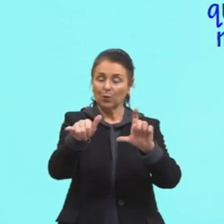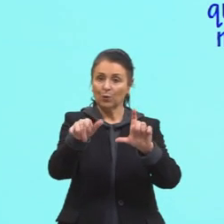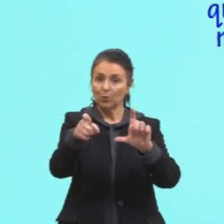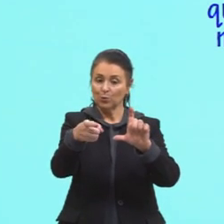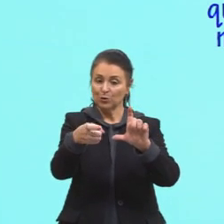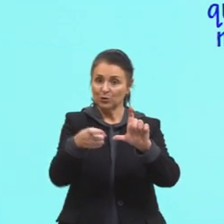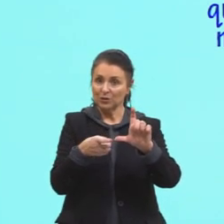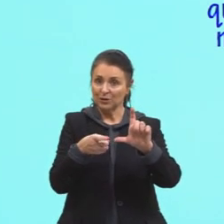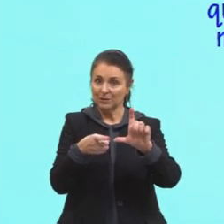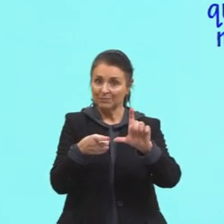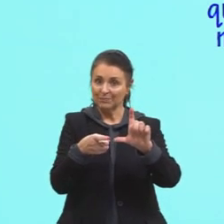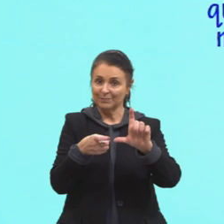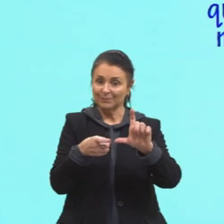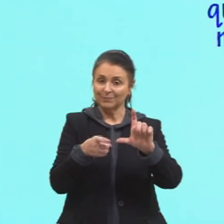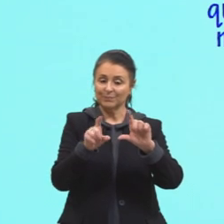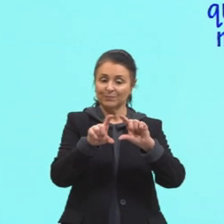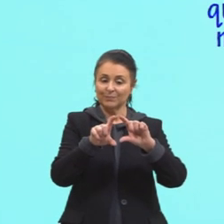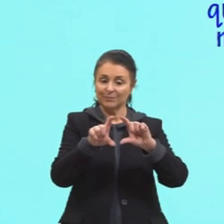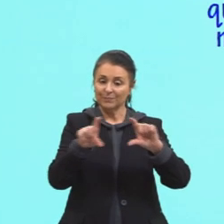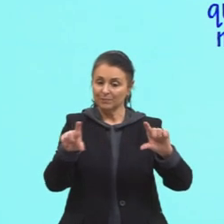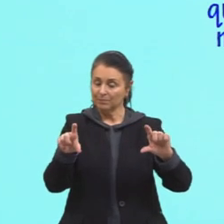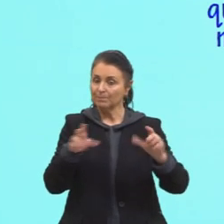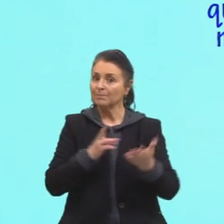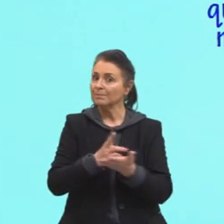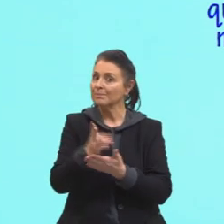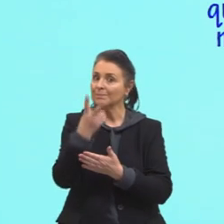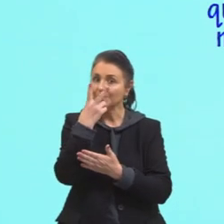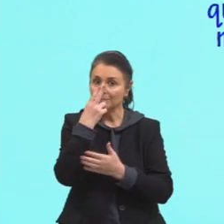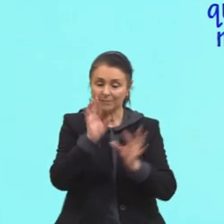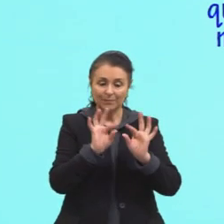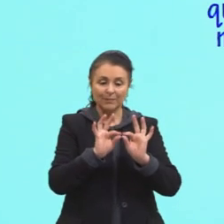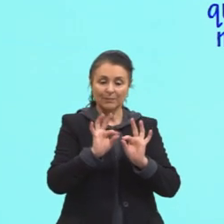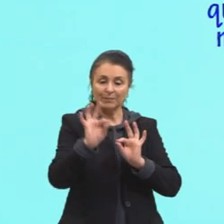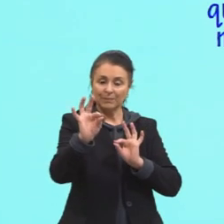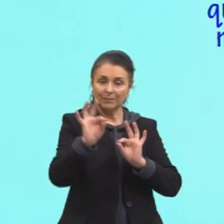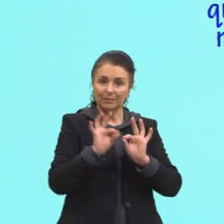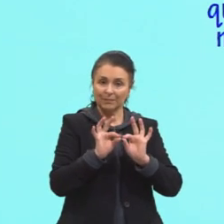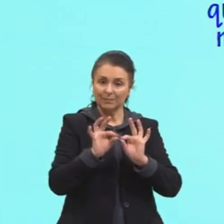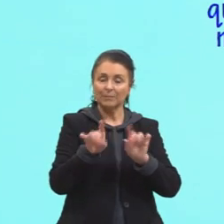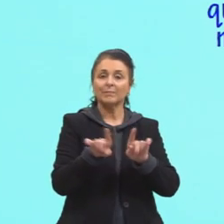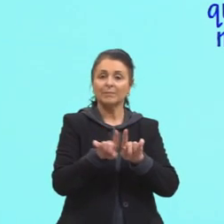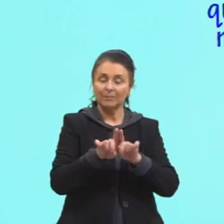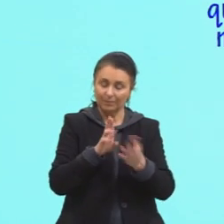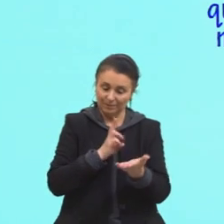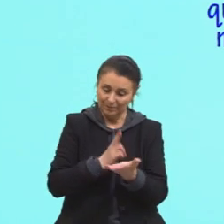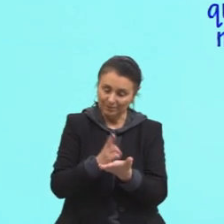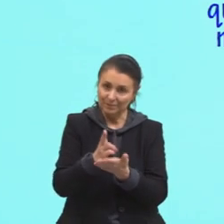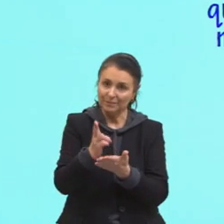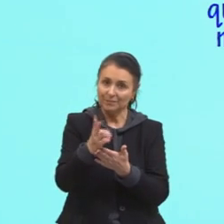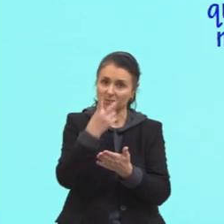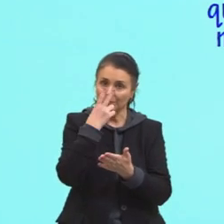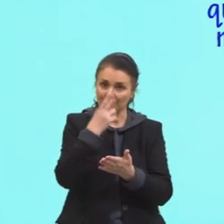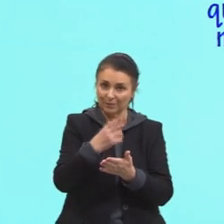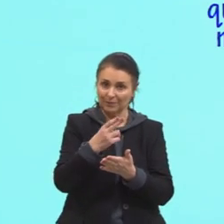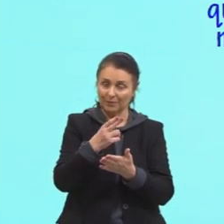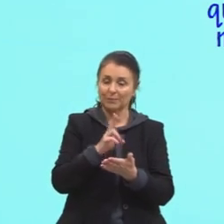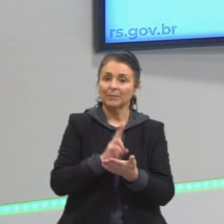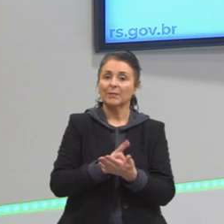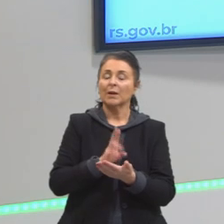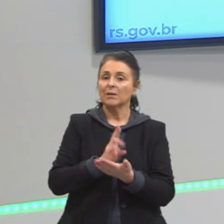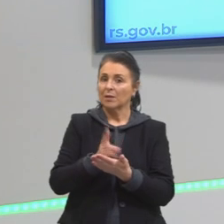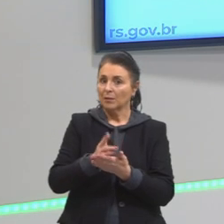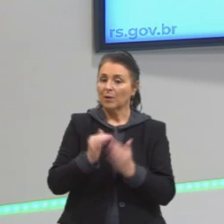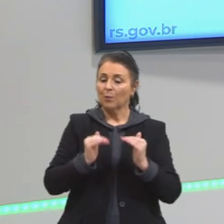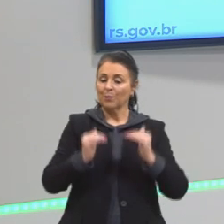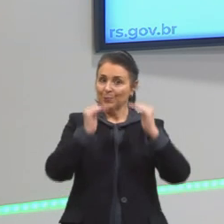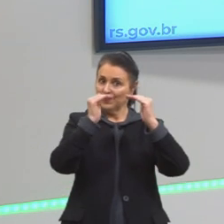A largura entre elas, sempre a mesma. E a distância também é constante. Importante sempre manter o padrão